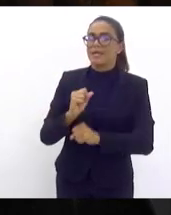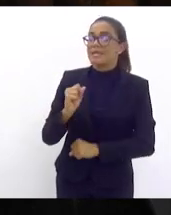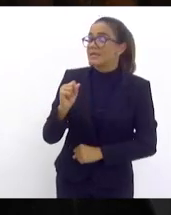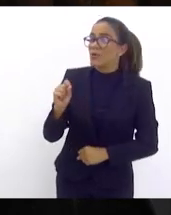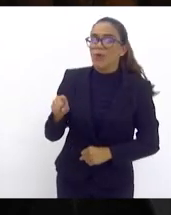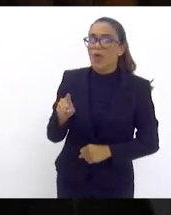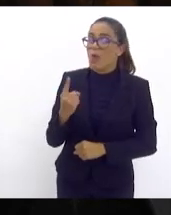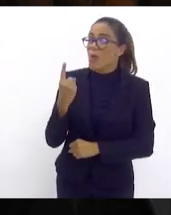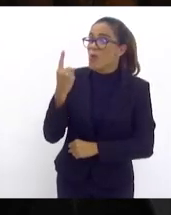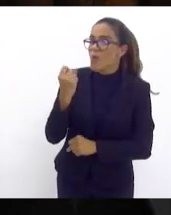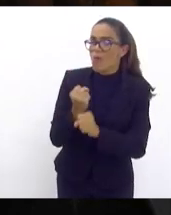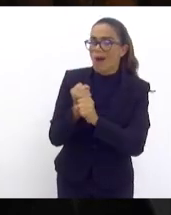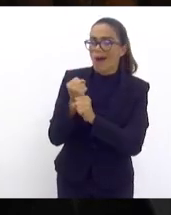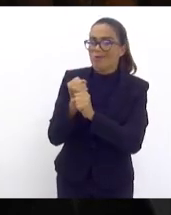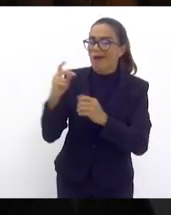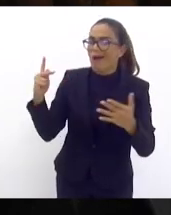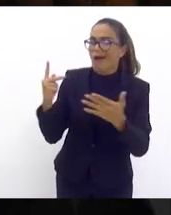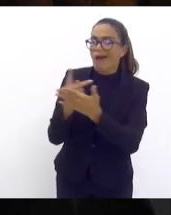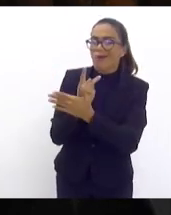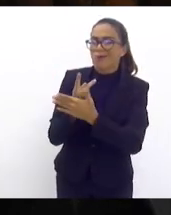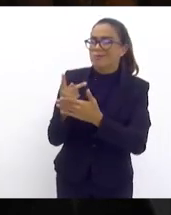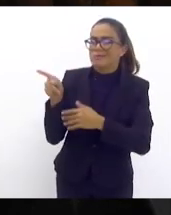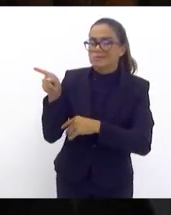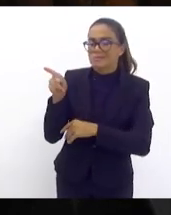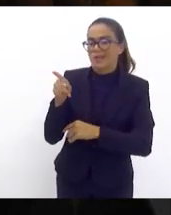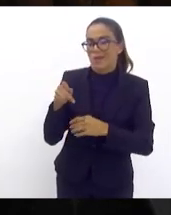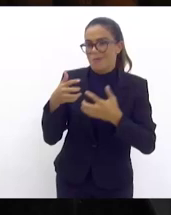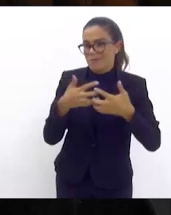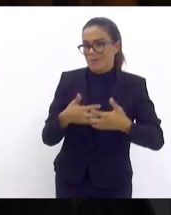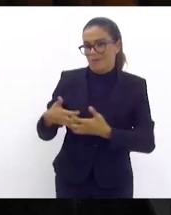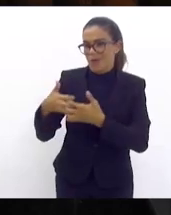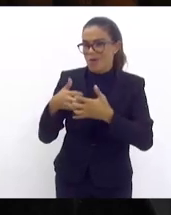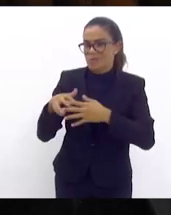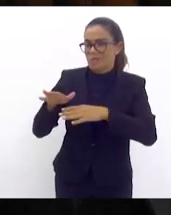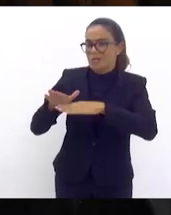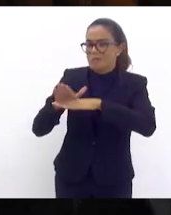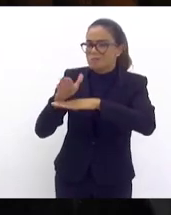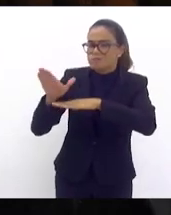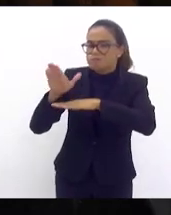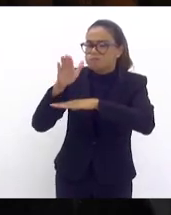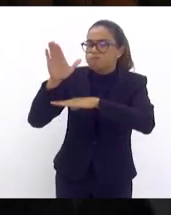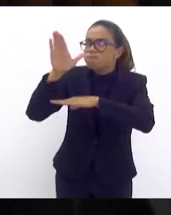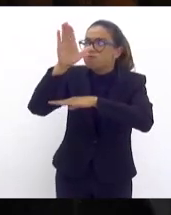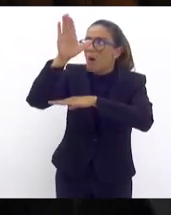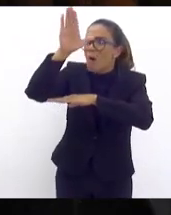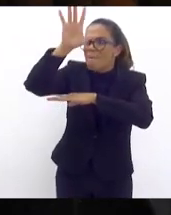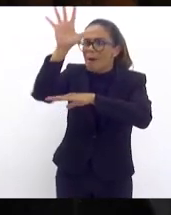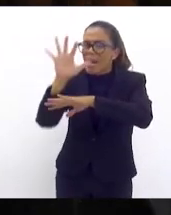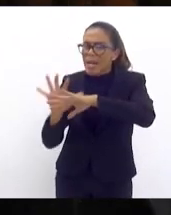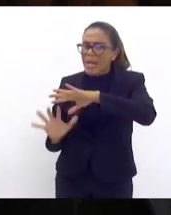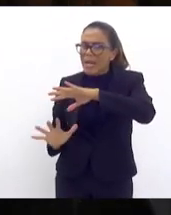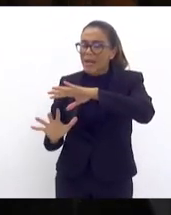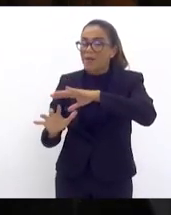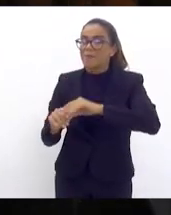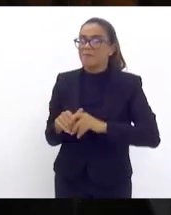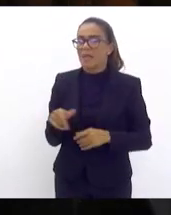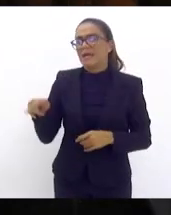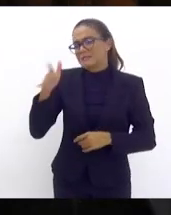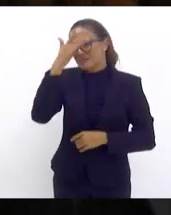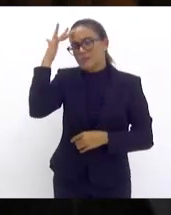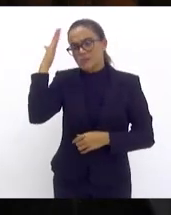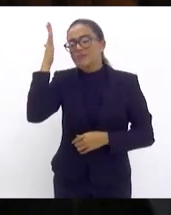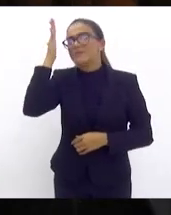catástrofe que aconteceu na nossa cidade as pessoas sabem que Petrópolis ainda